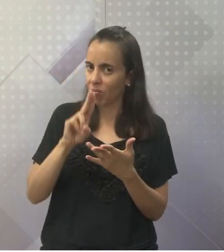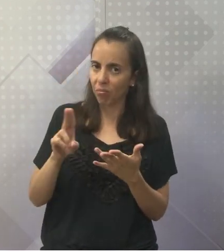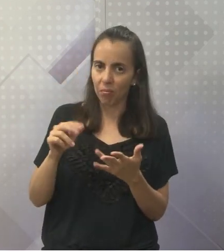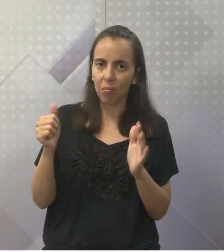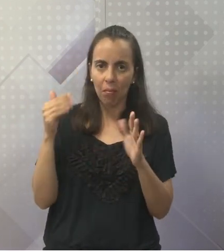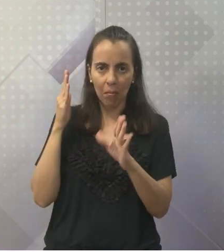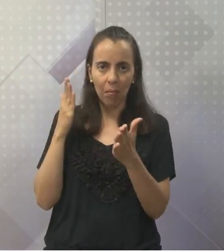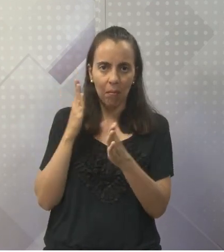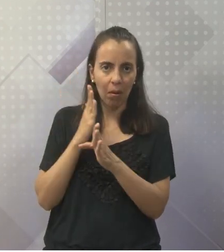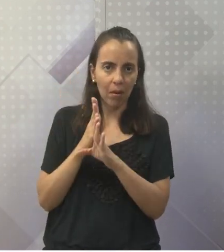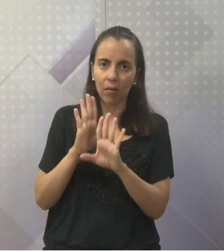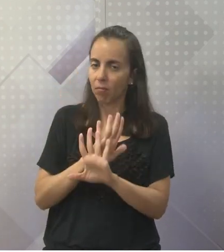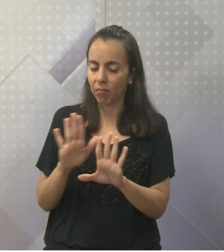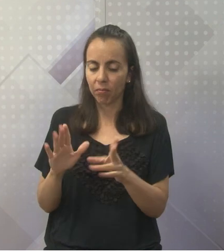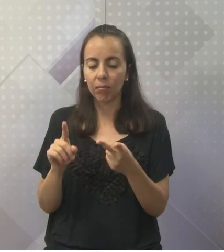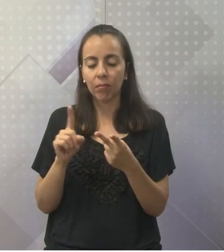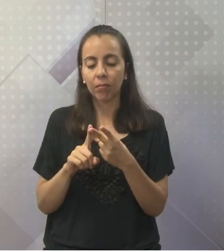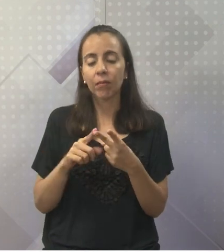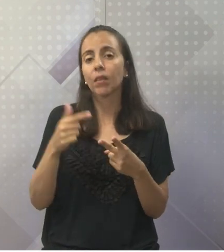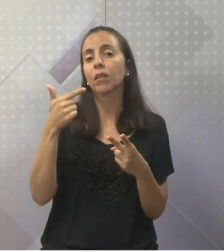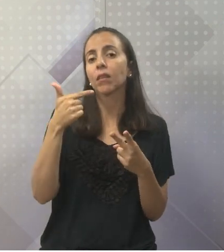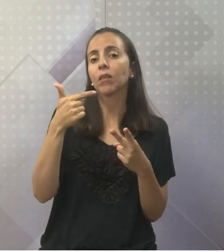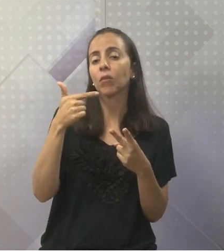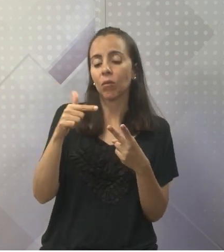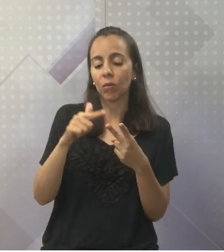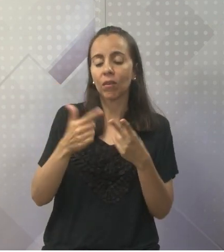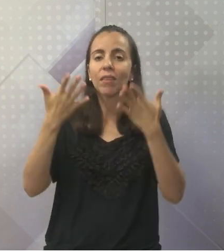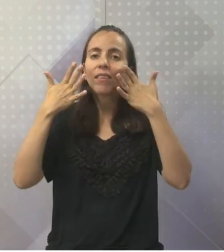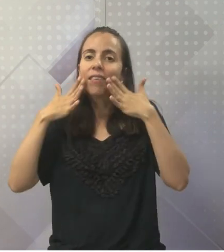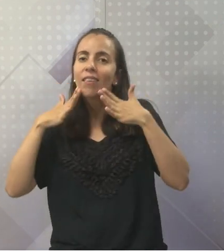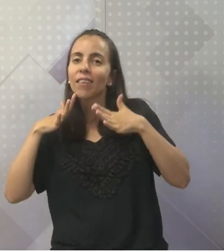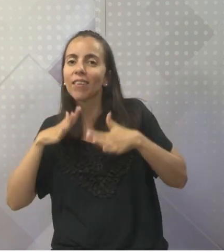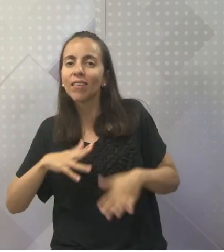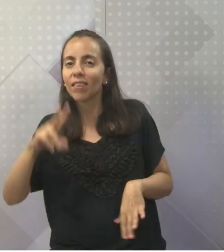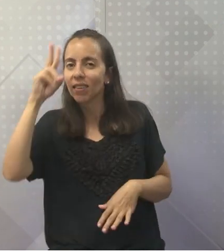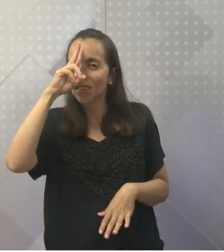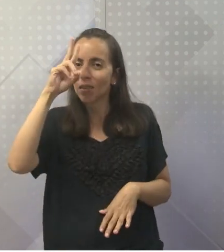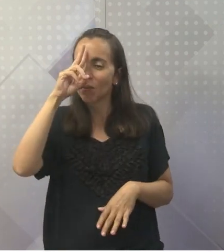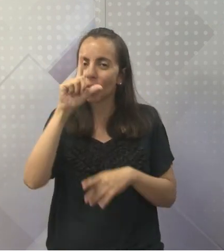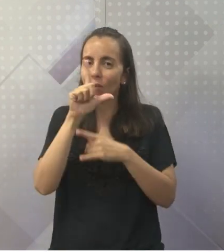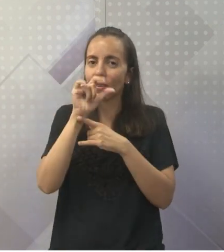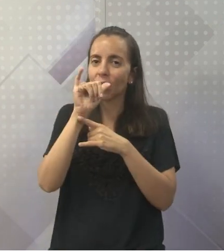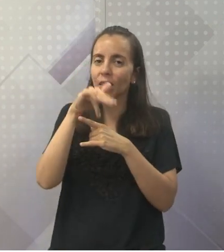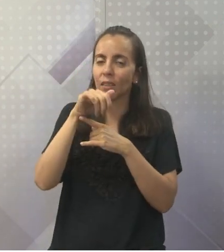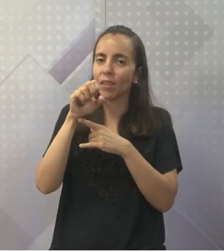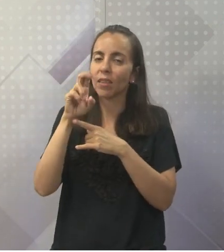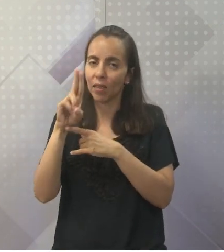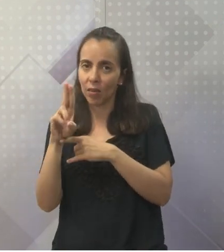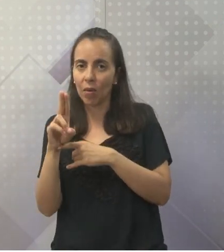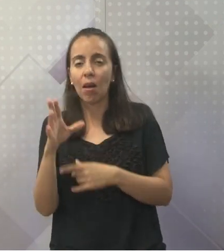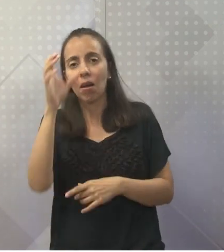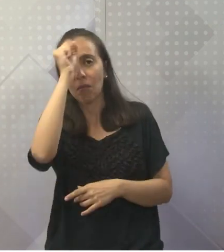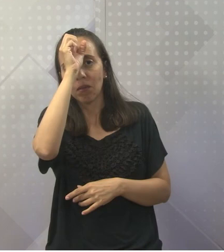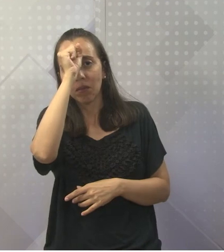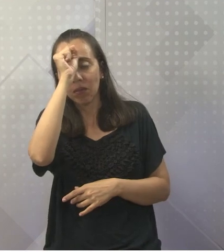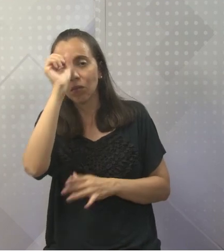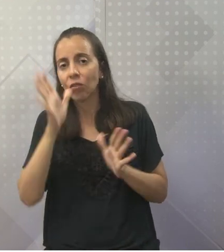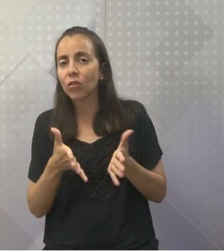natural. Lembra? Aquele do Linneu. Lembra disso? E aprendemos também